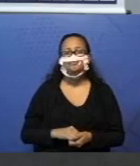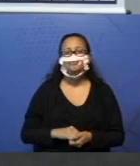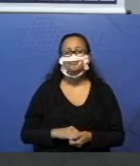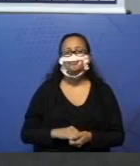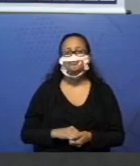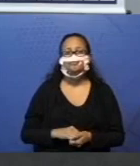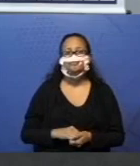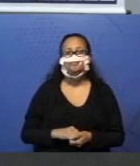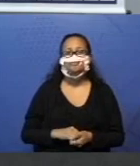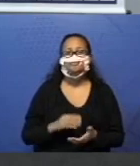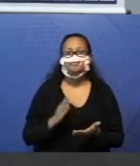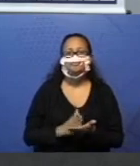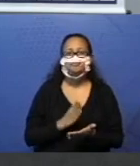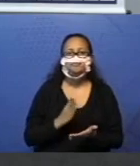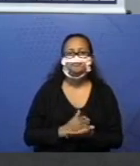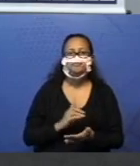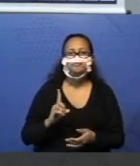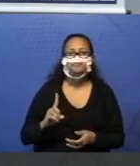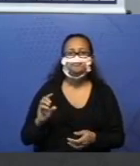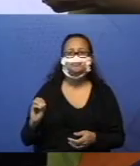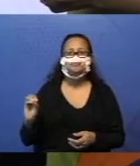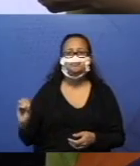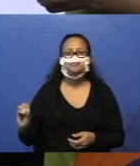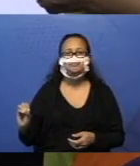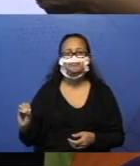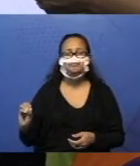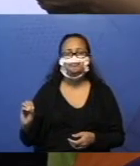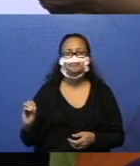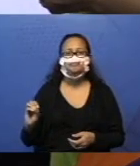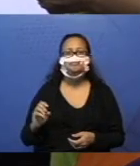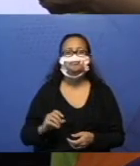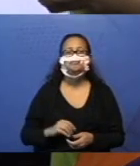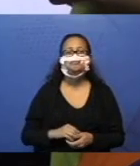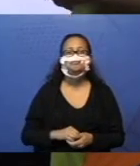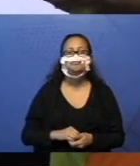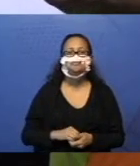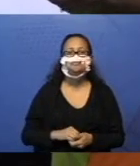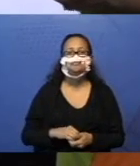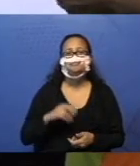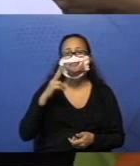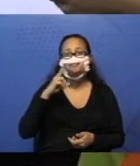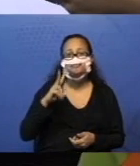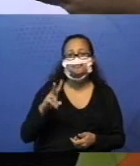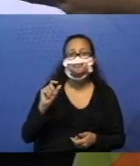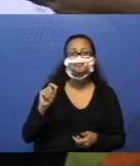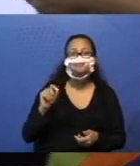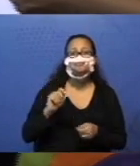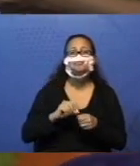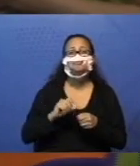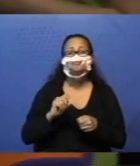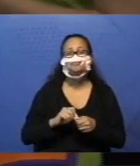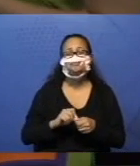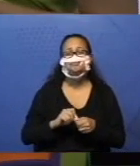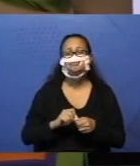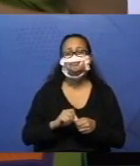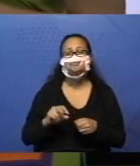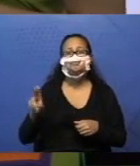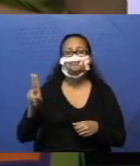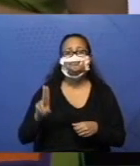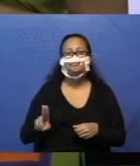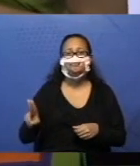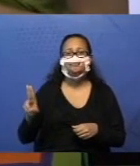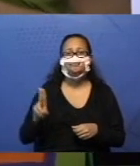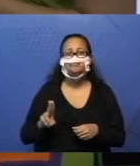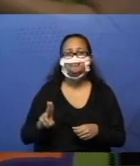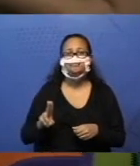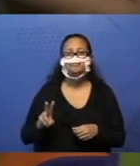Então, lá na página 100, todos na página 100, vamos ver o que é que é para fazer. Usando